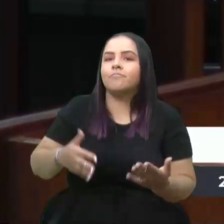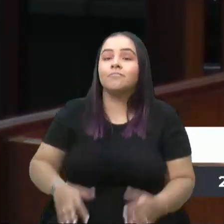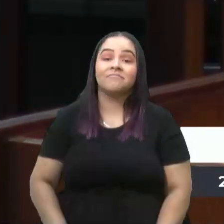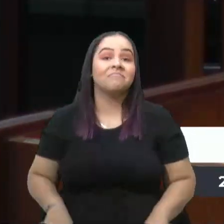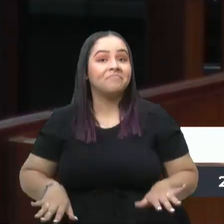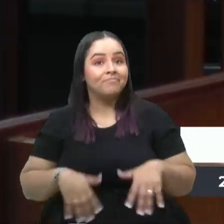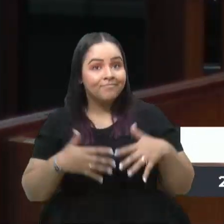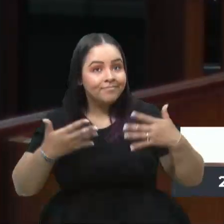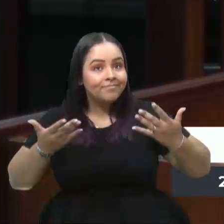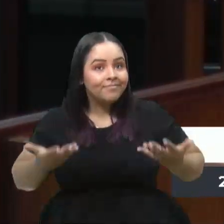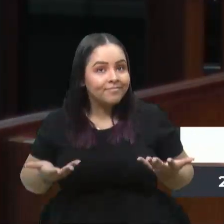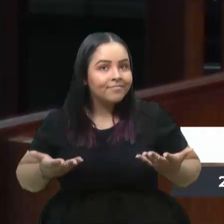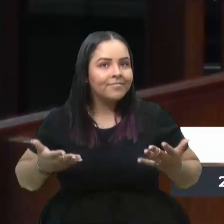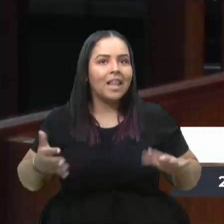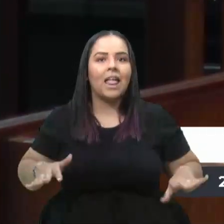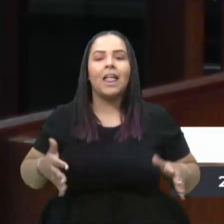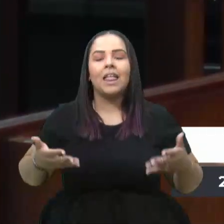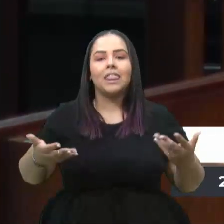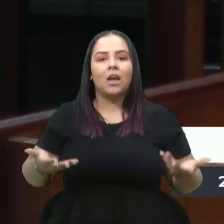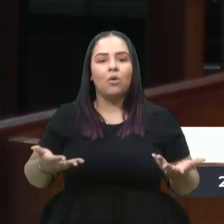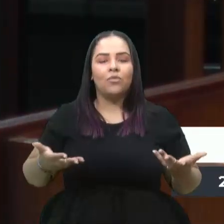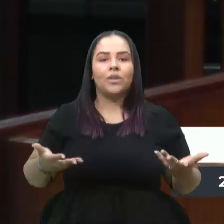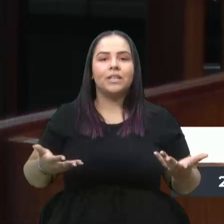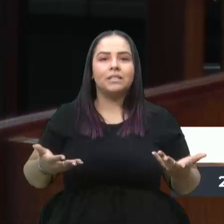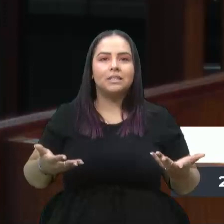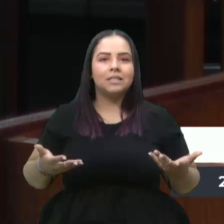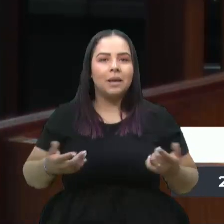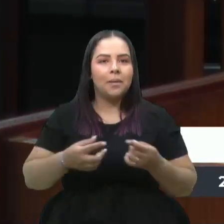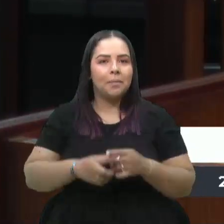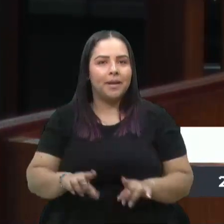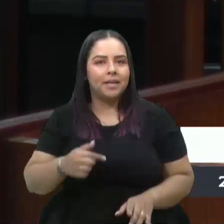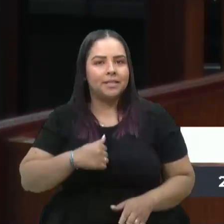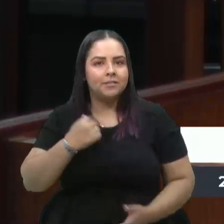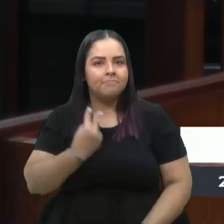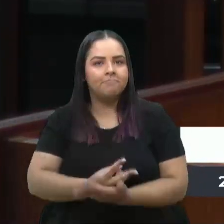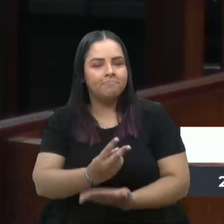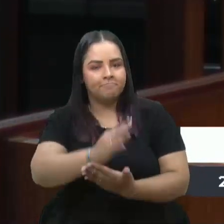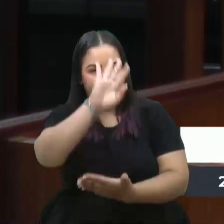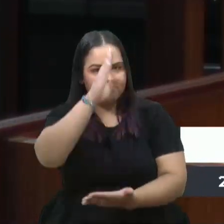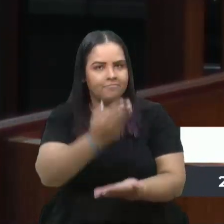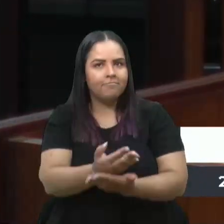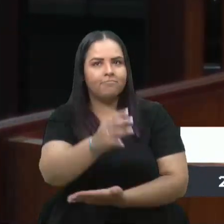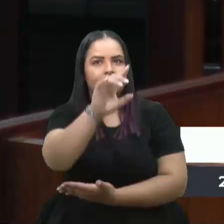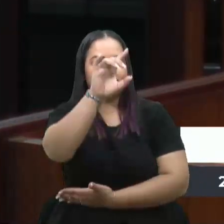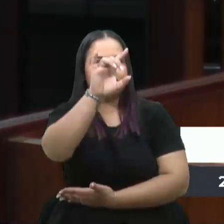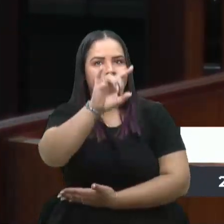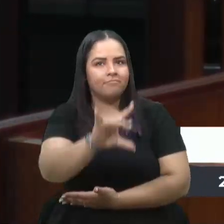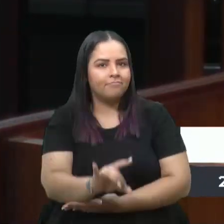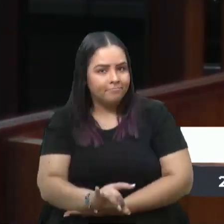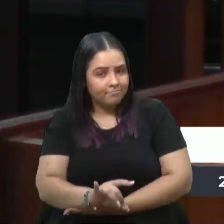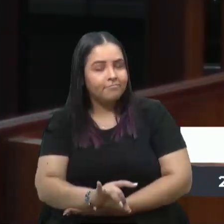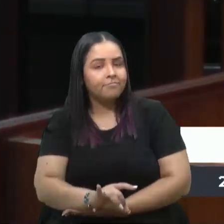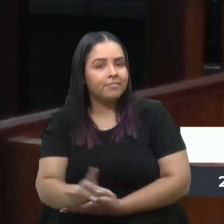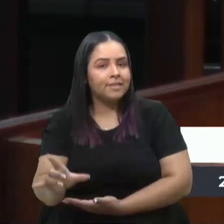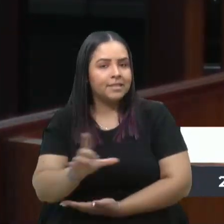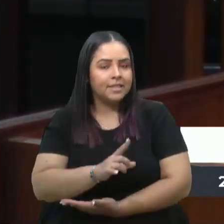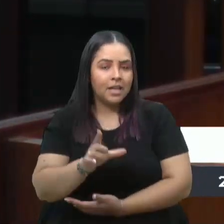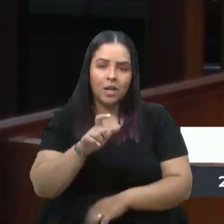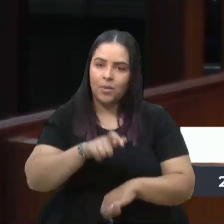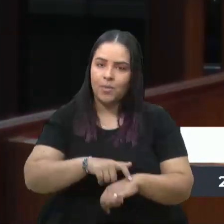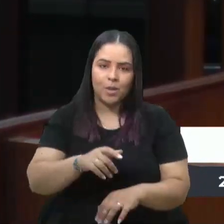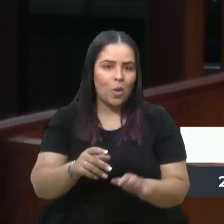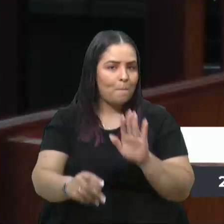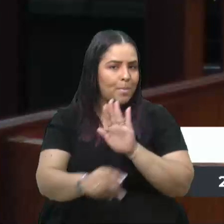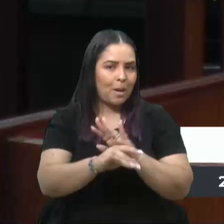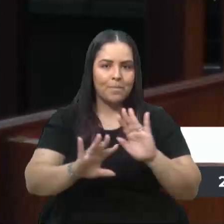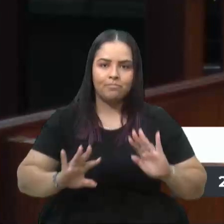Bom, talvez, mas eu sempre acredito que cada um e cada uma tem o seu momento.